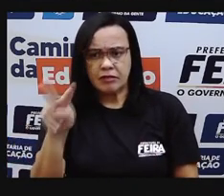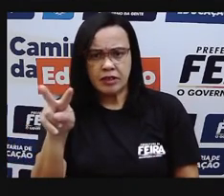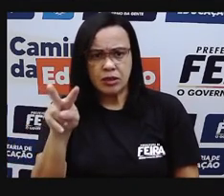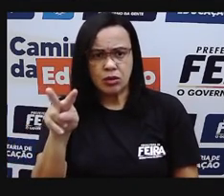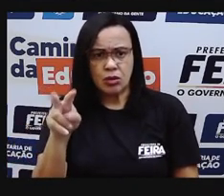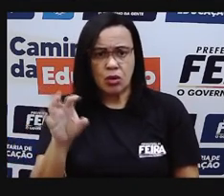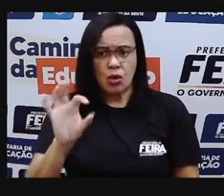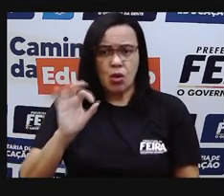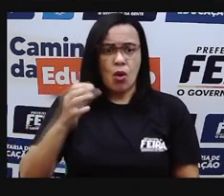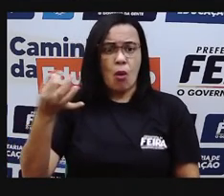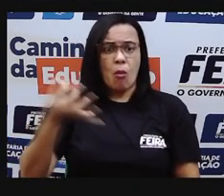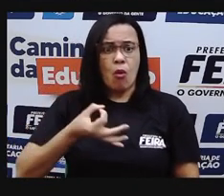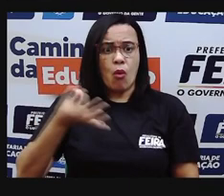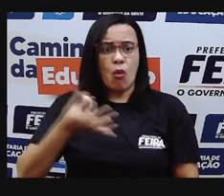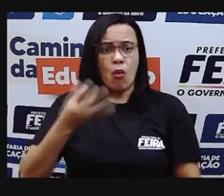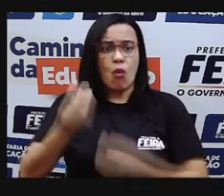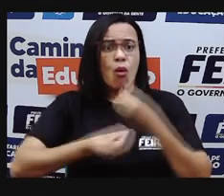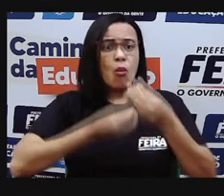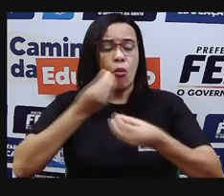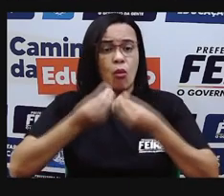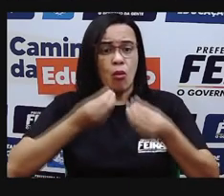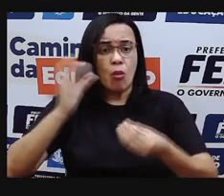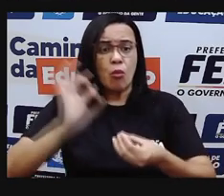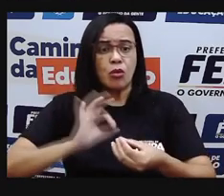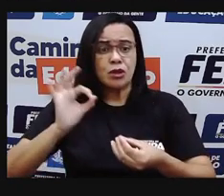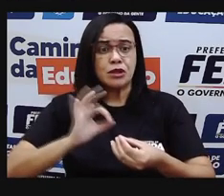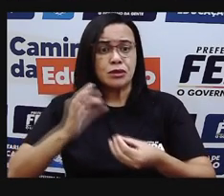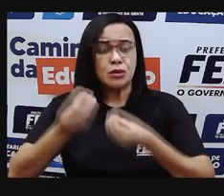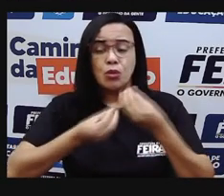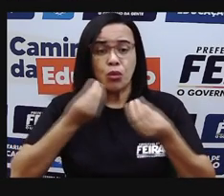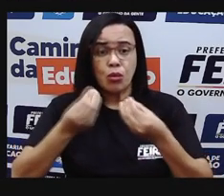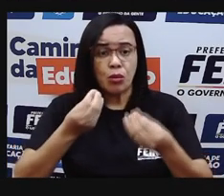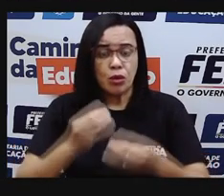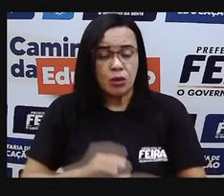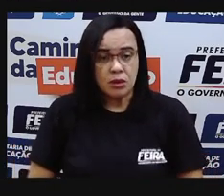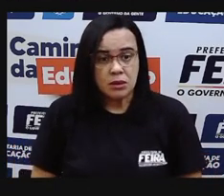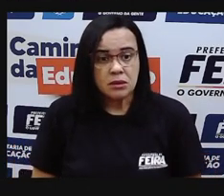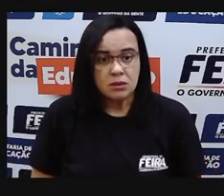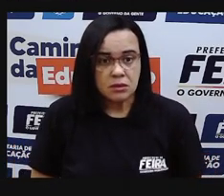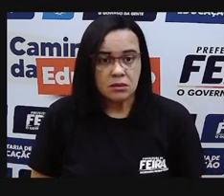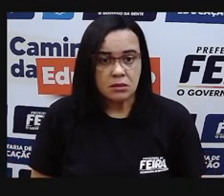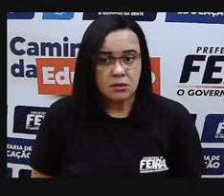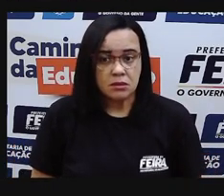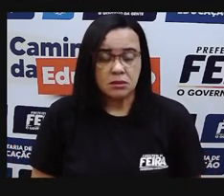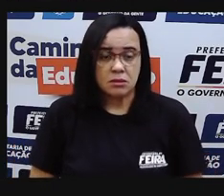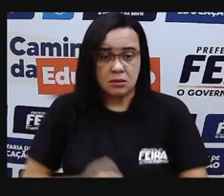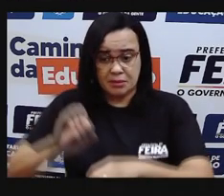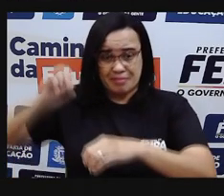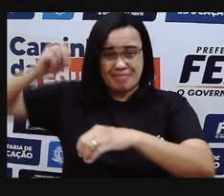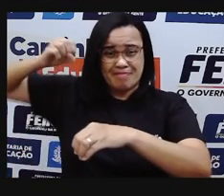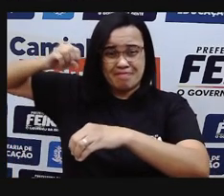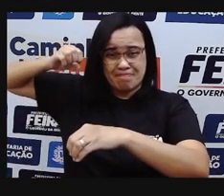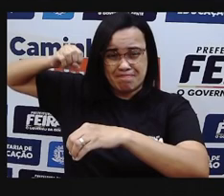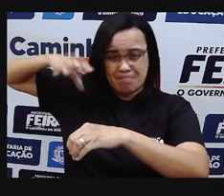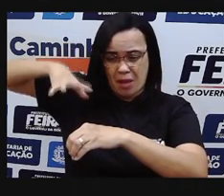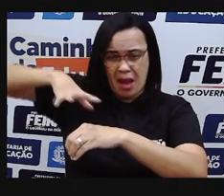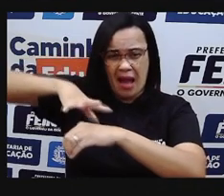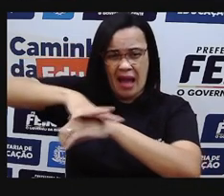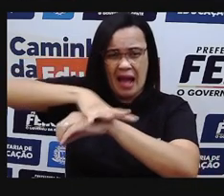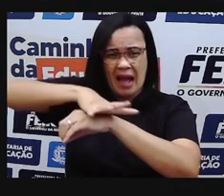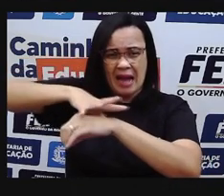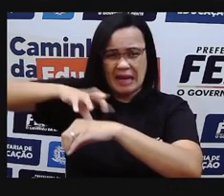que vai ser absorvida e uma outra porcentagem que vai atingir, né, a nossa superfície, vai conseguir